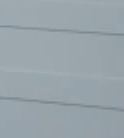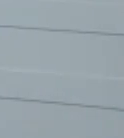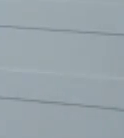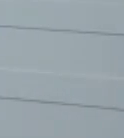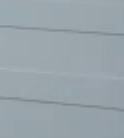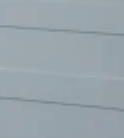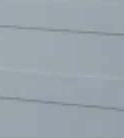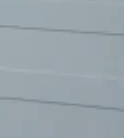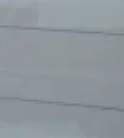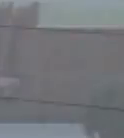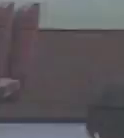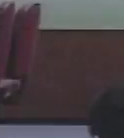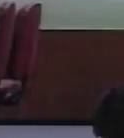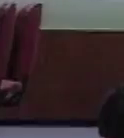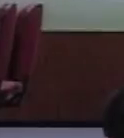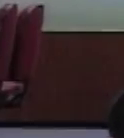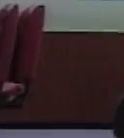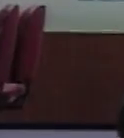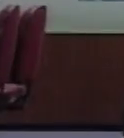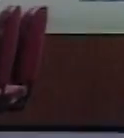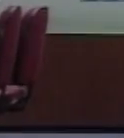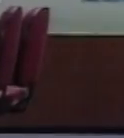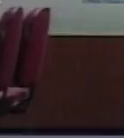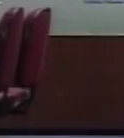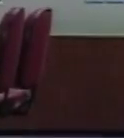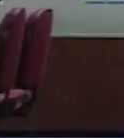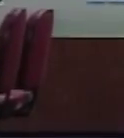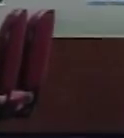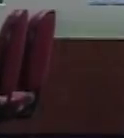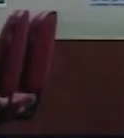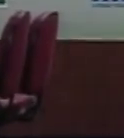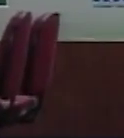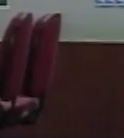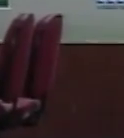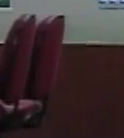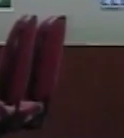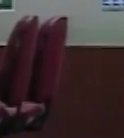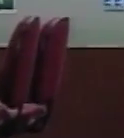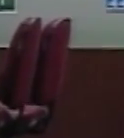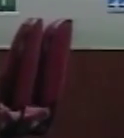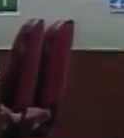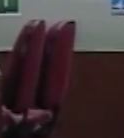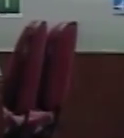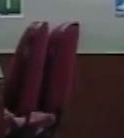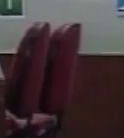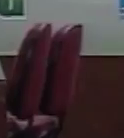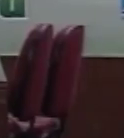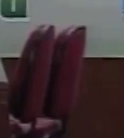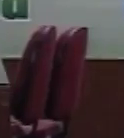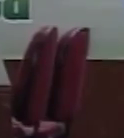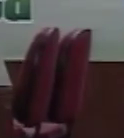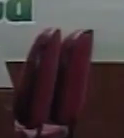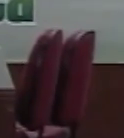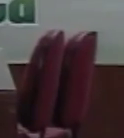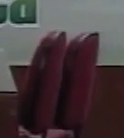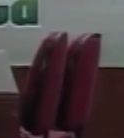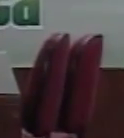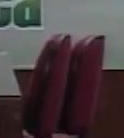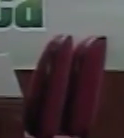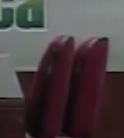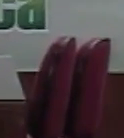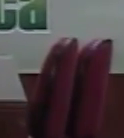anicéfalo. Ele está retomando agora a audiência. Vamos assistir. Para a continuidade dos trabalhos,